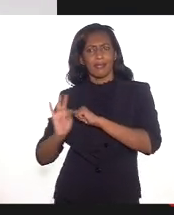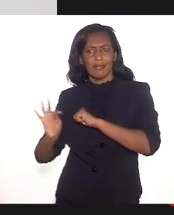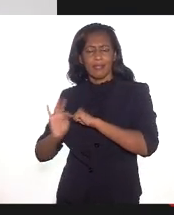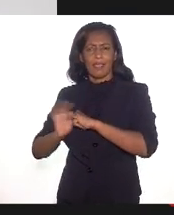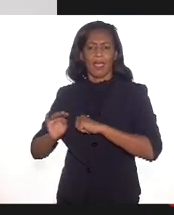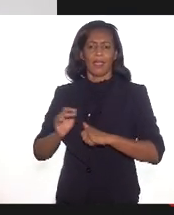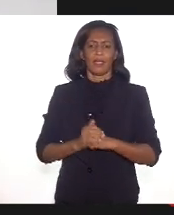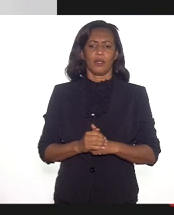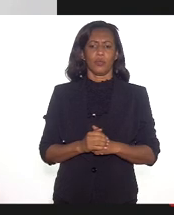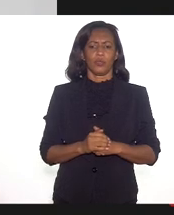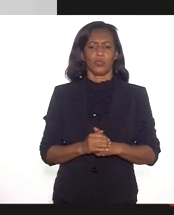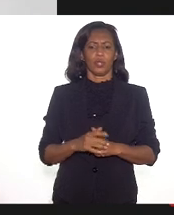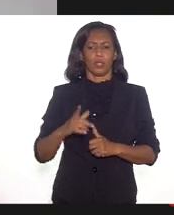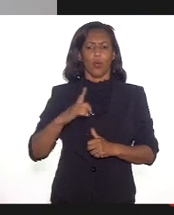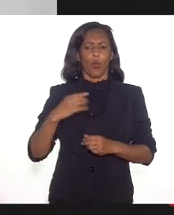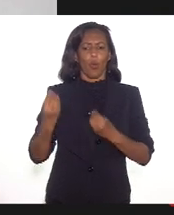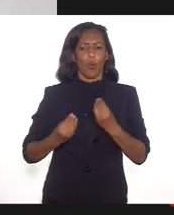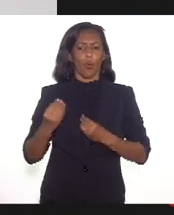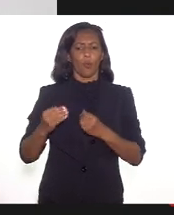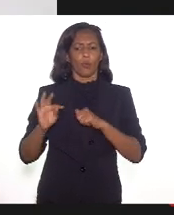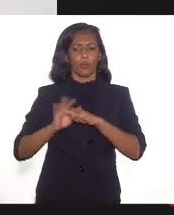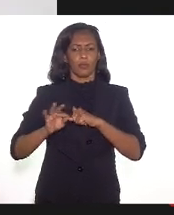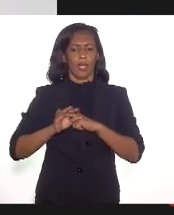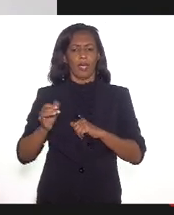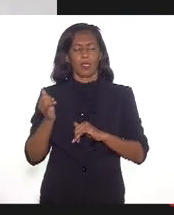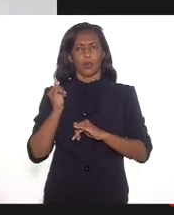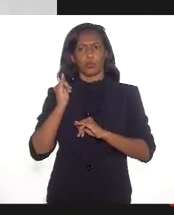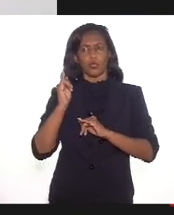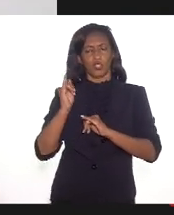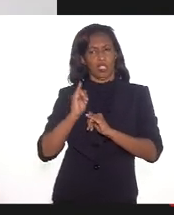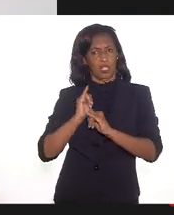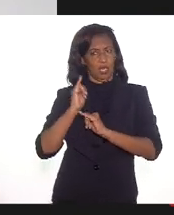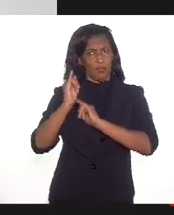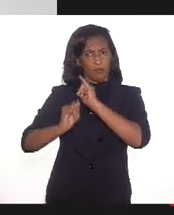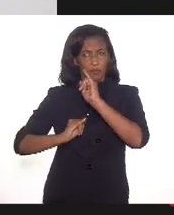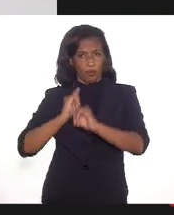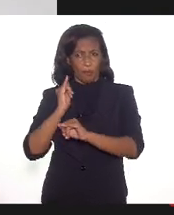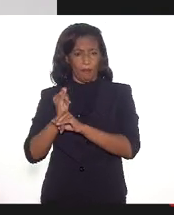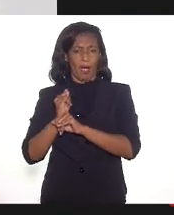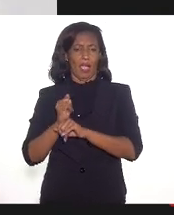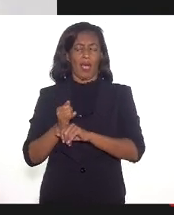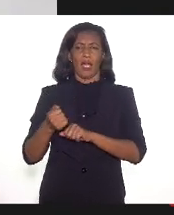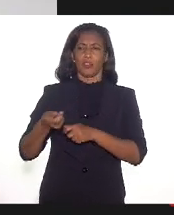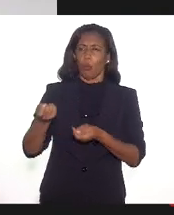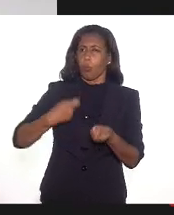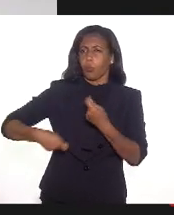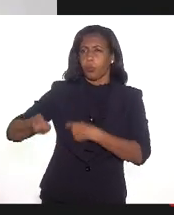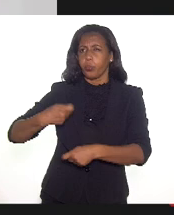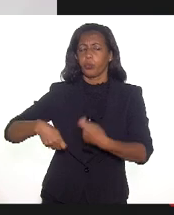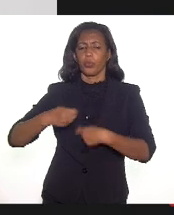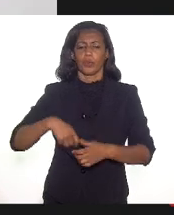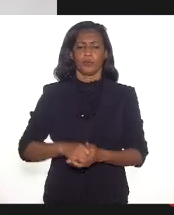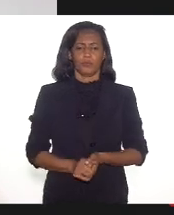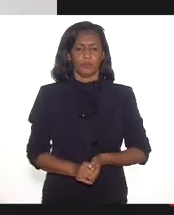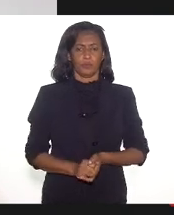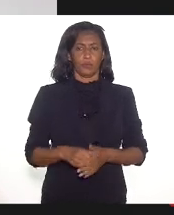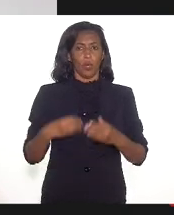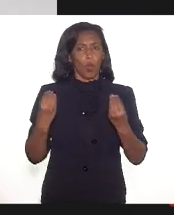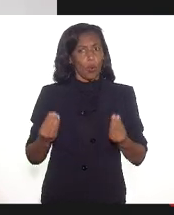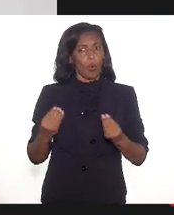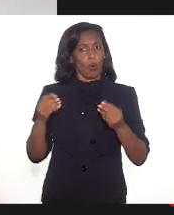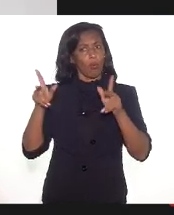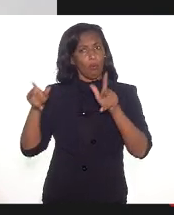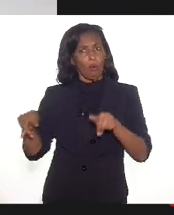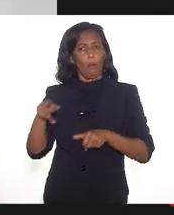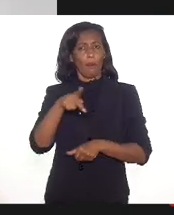como, por exemplo, técnicos de informática, pesquisadores, técnicos de conservação, administradores, como o professor Mário Chagas muito